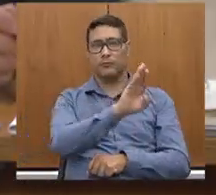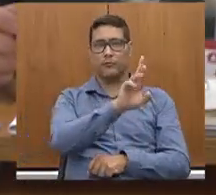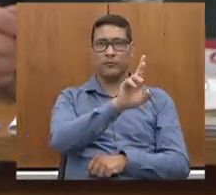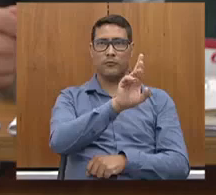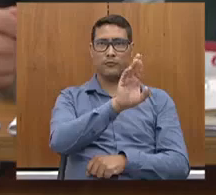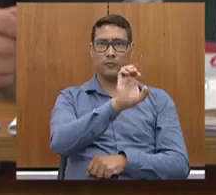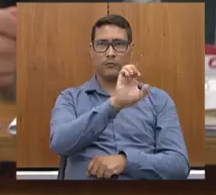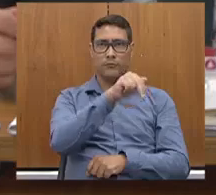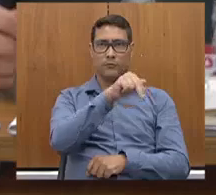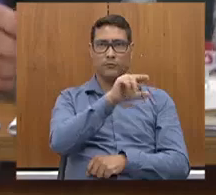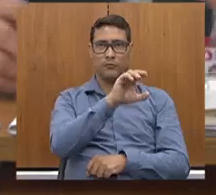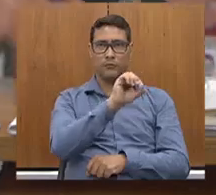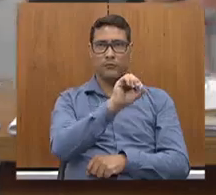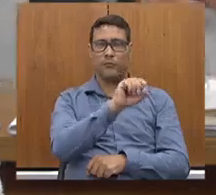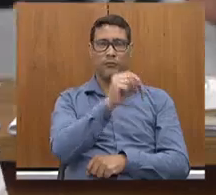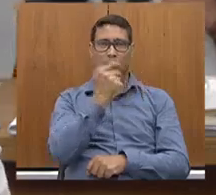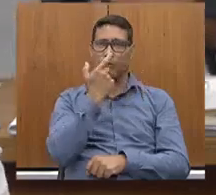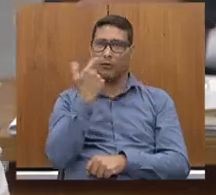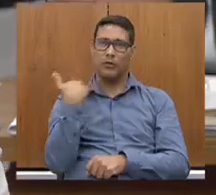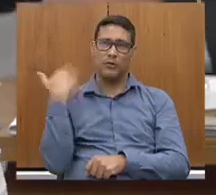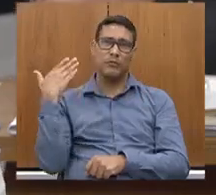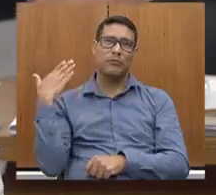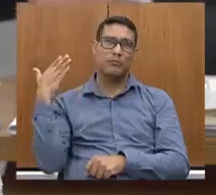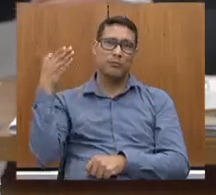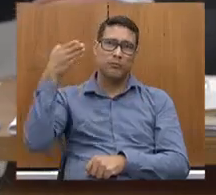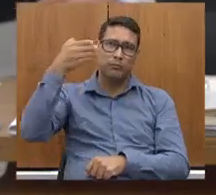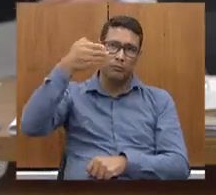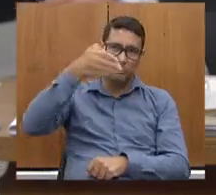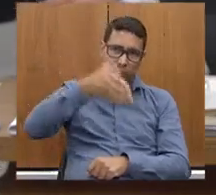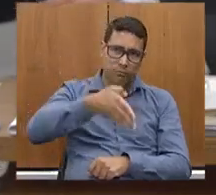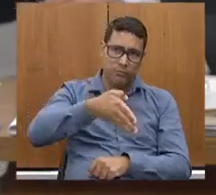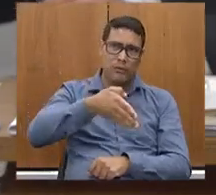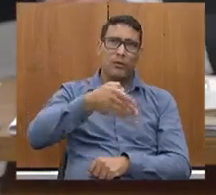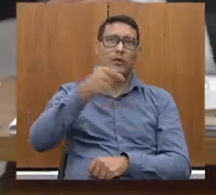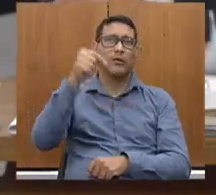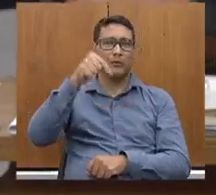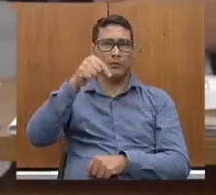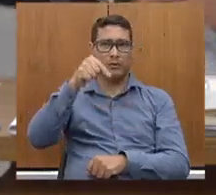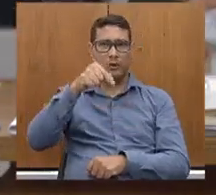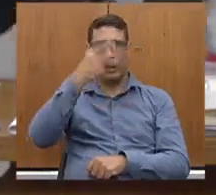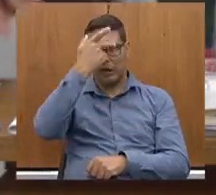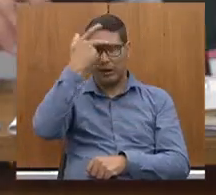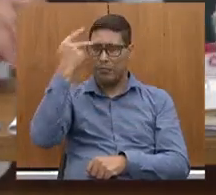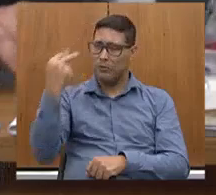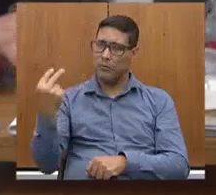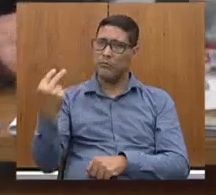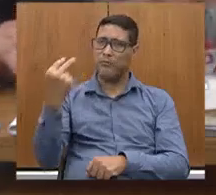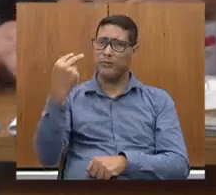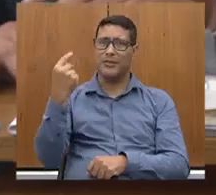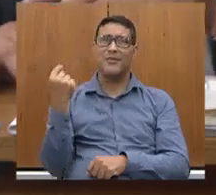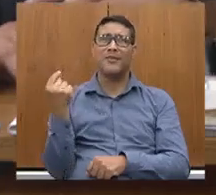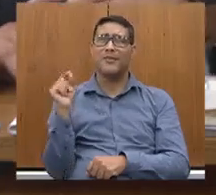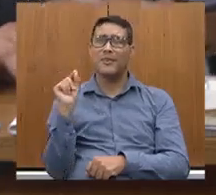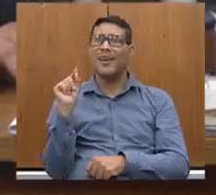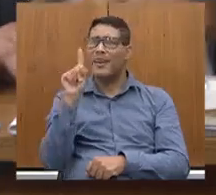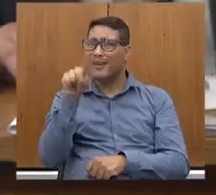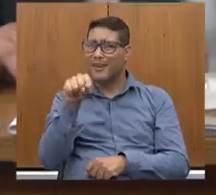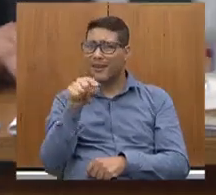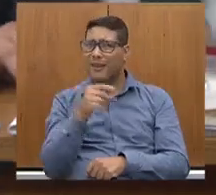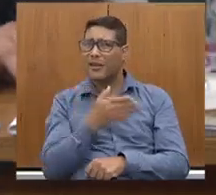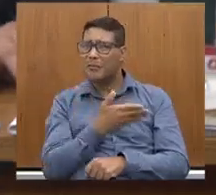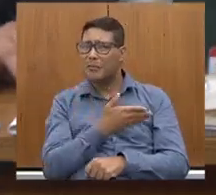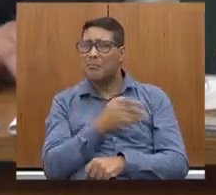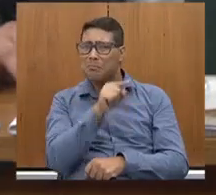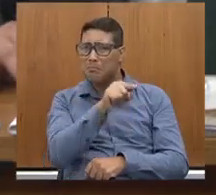início, quando a gente chegava lá, sabe, Dalmo? o pessoal olhava e falava assim, mas é aquele menino? Eu falava,